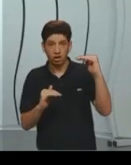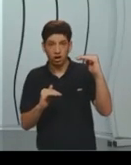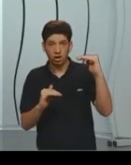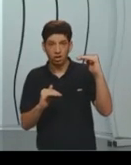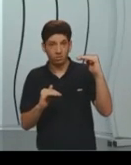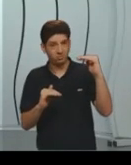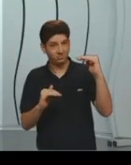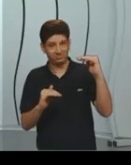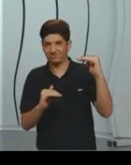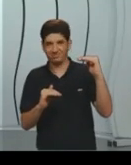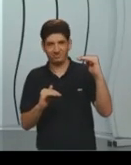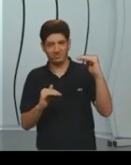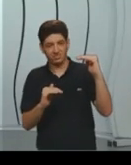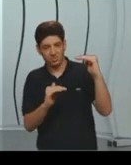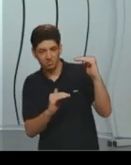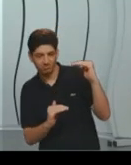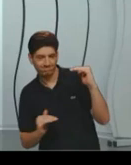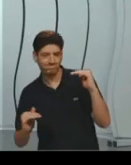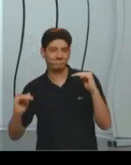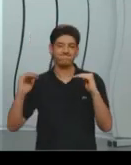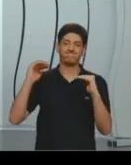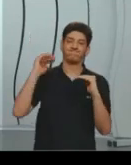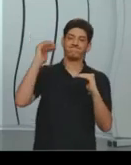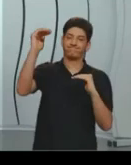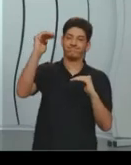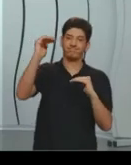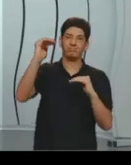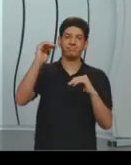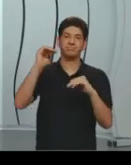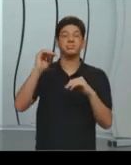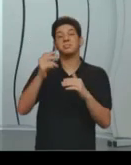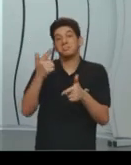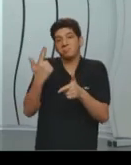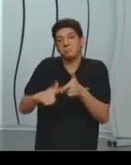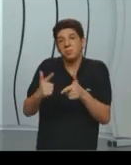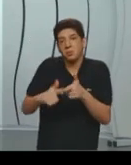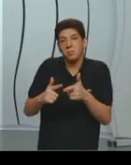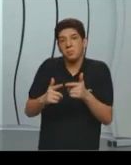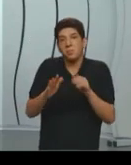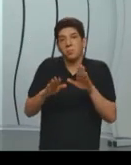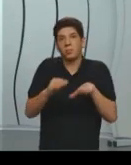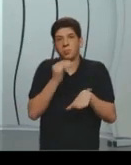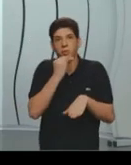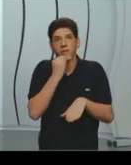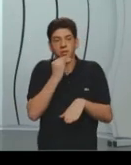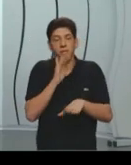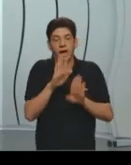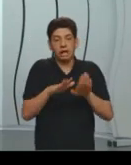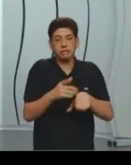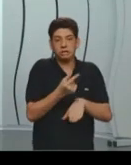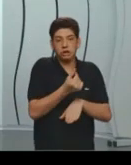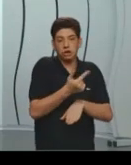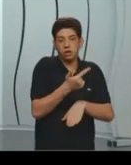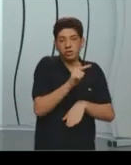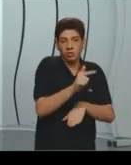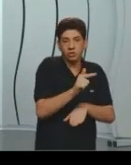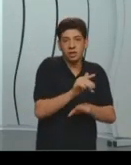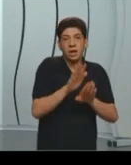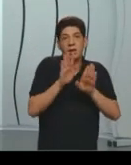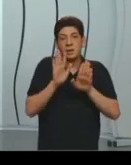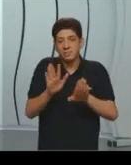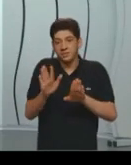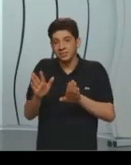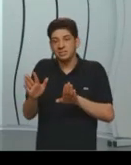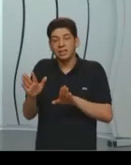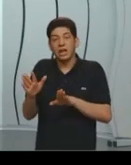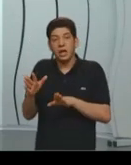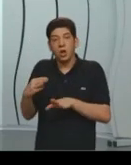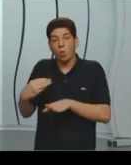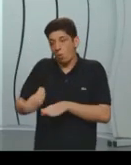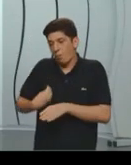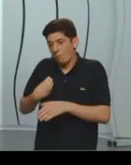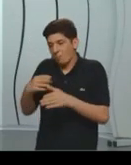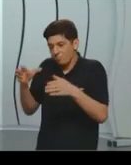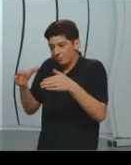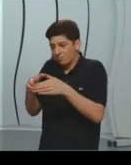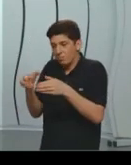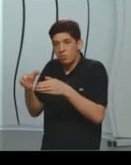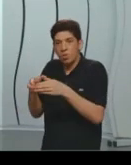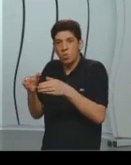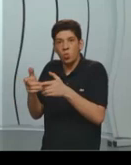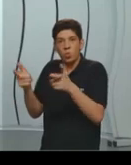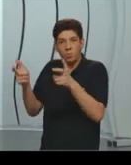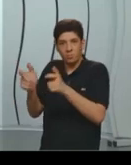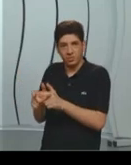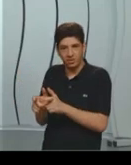sobrepõem, né? Uma coisa é não ter o capital econômico. Outra coisa é participar de uma minoria, fazer parte de uma minoria